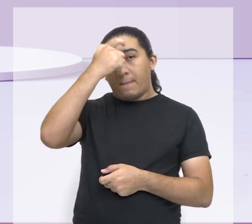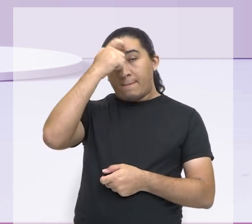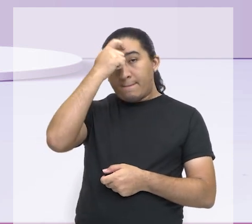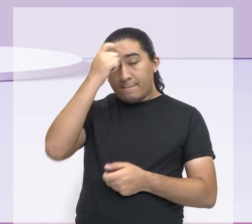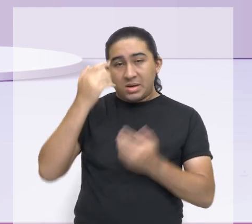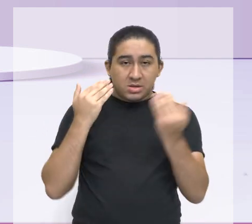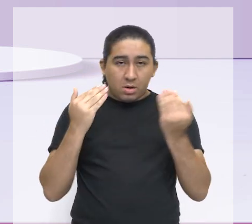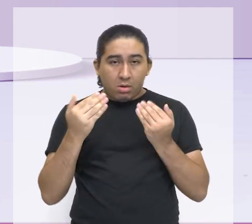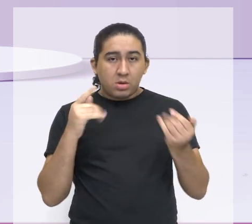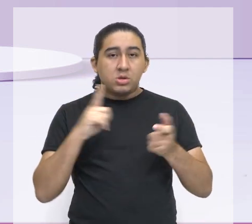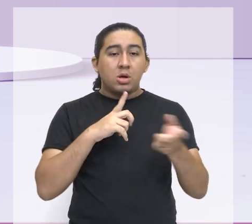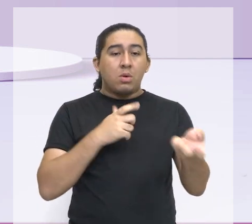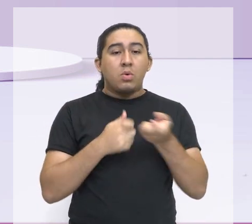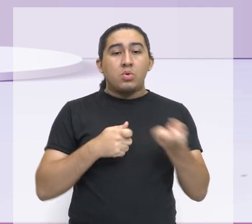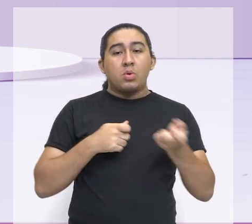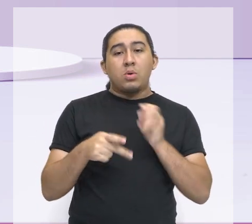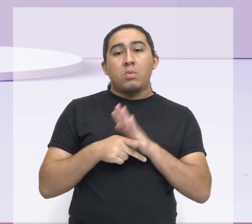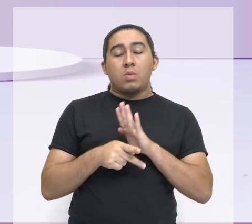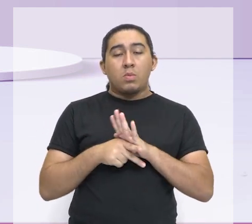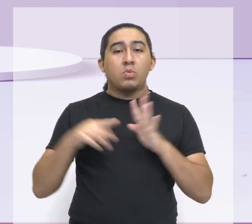controle de consumo,